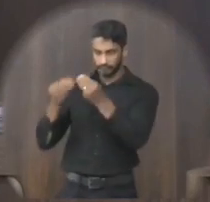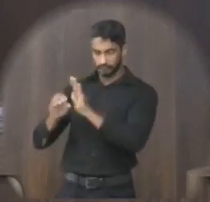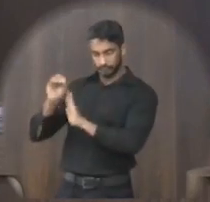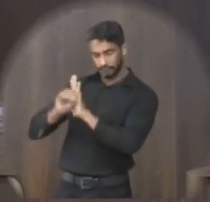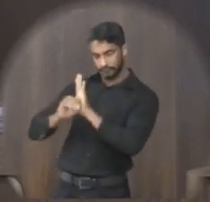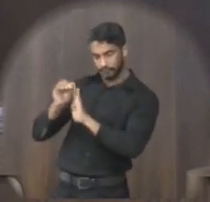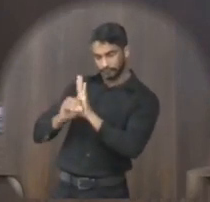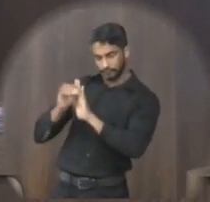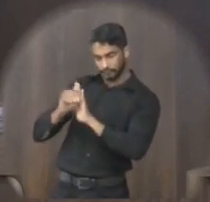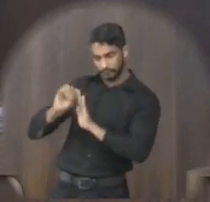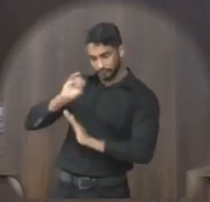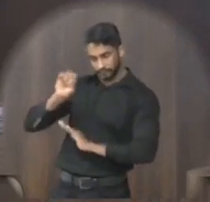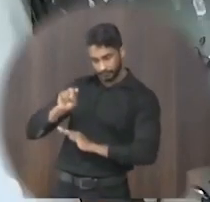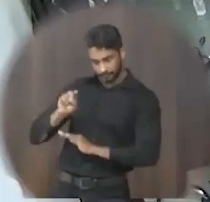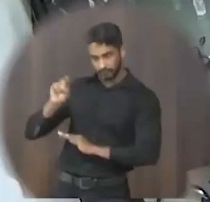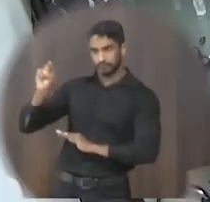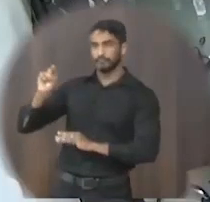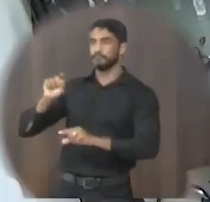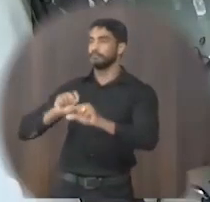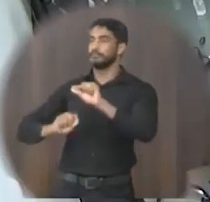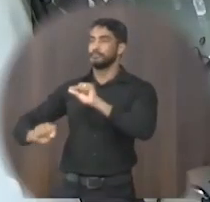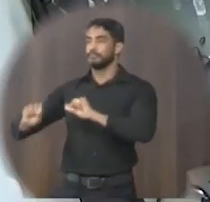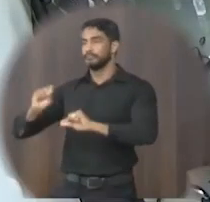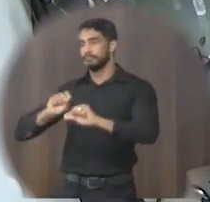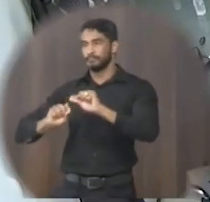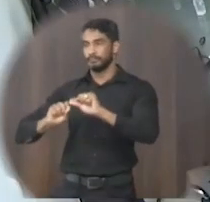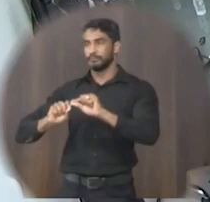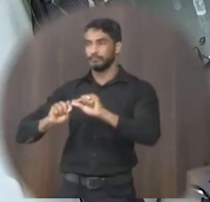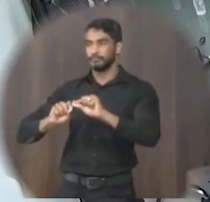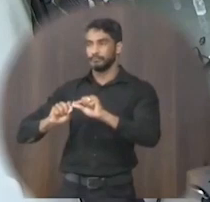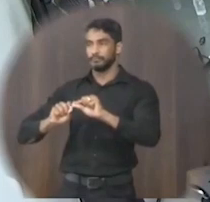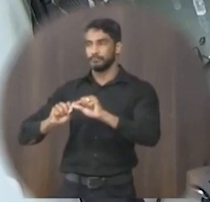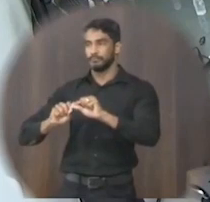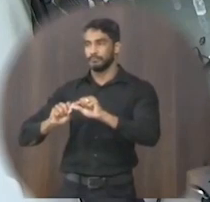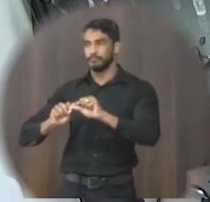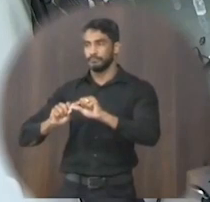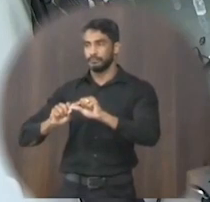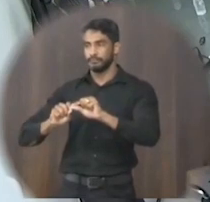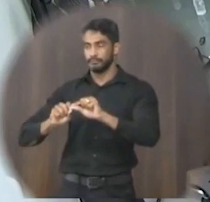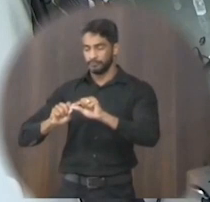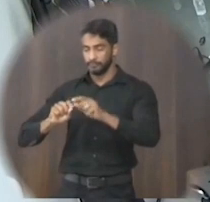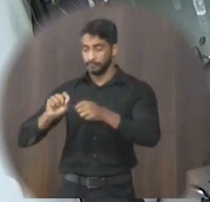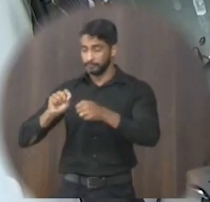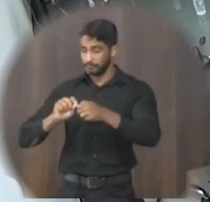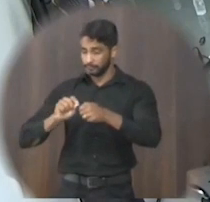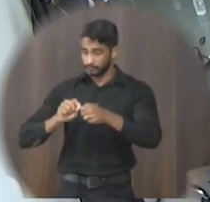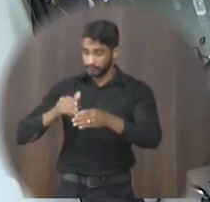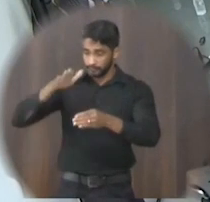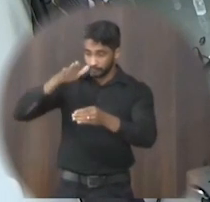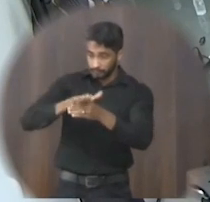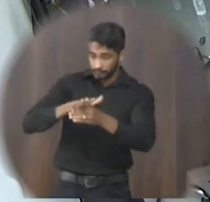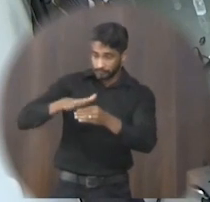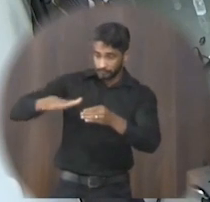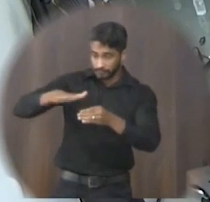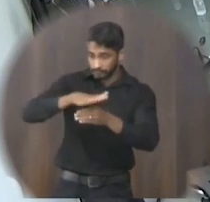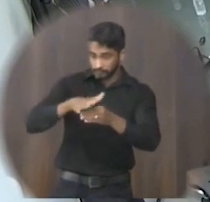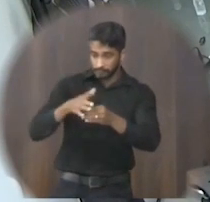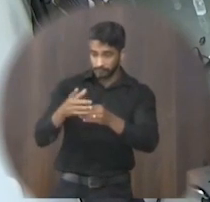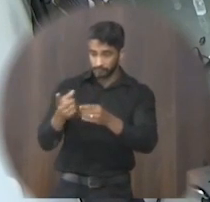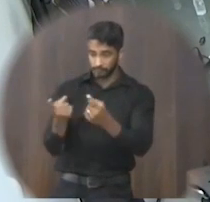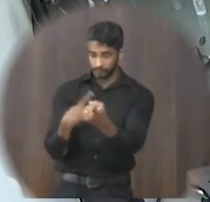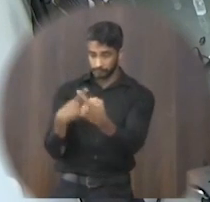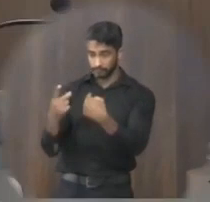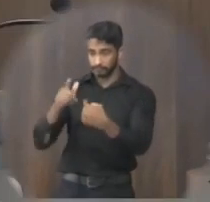prefeito municipal senhor José Aparecido Mendes para que seja providenciada a operação tapa-buracos ao longo da avenida